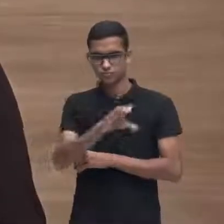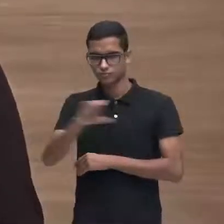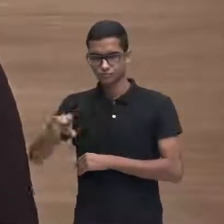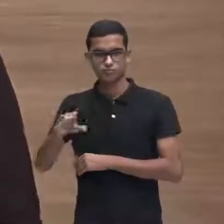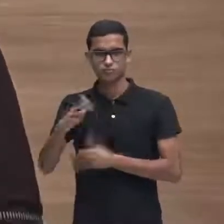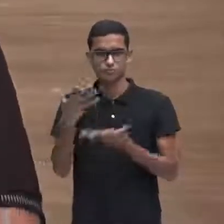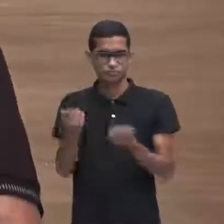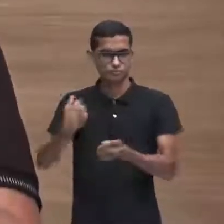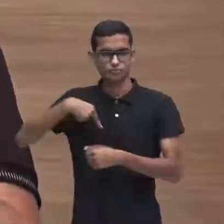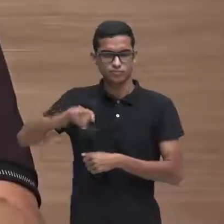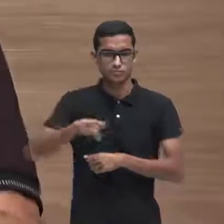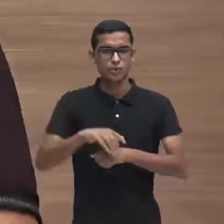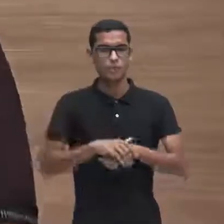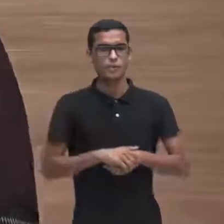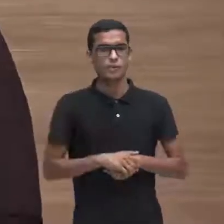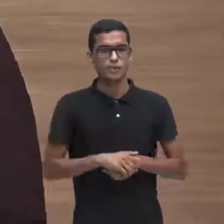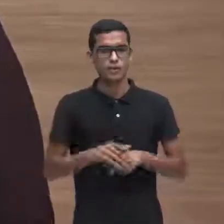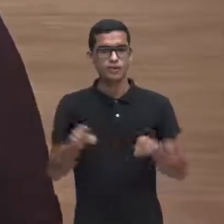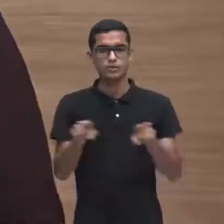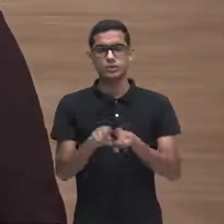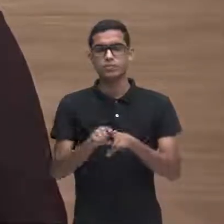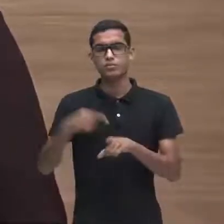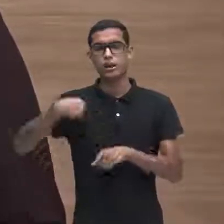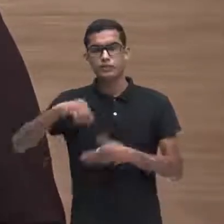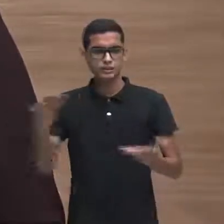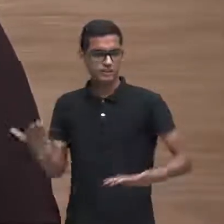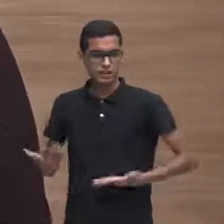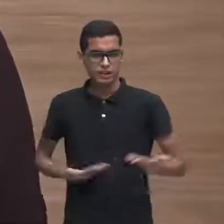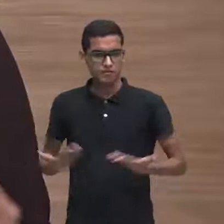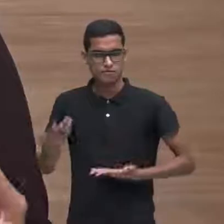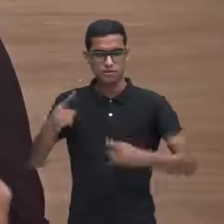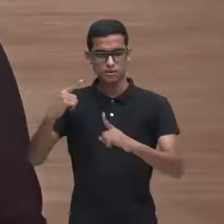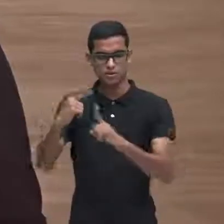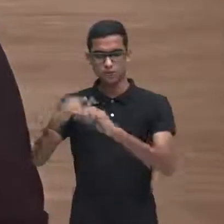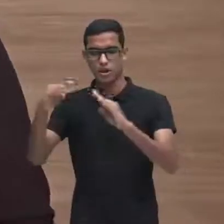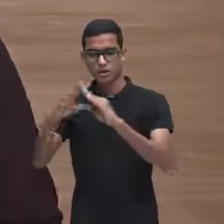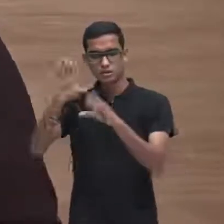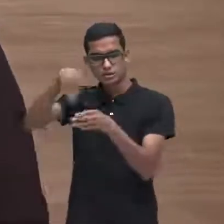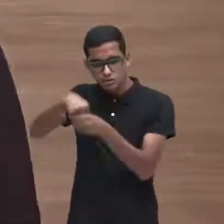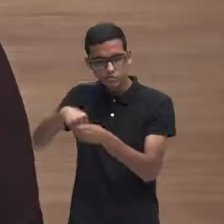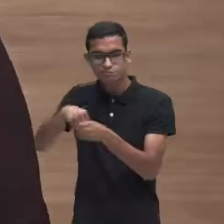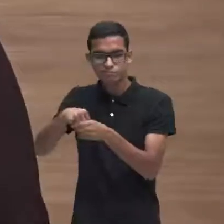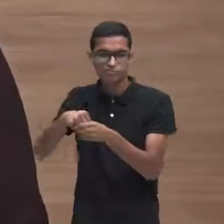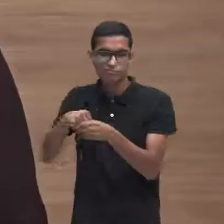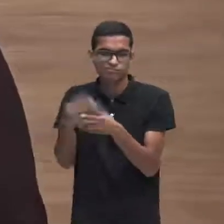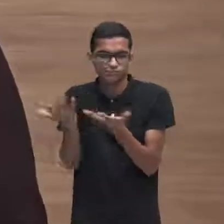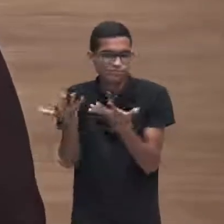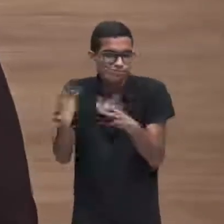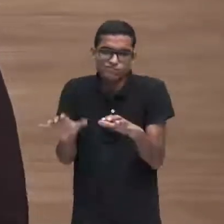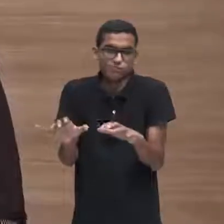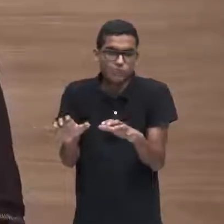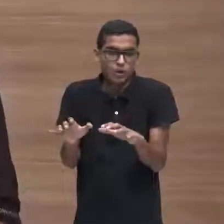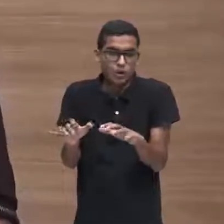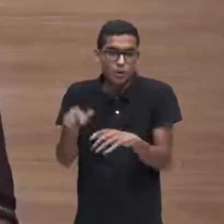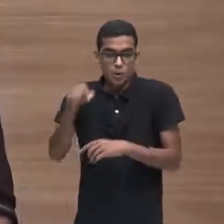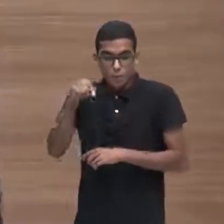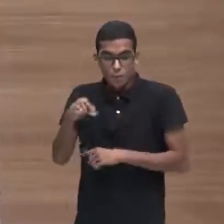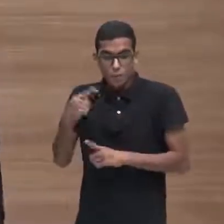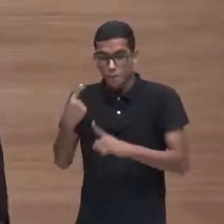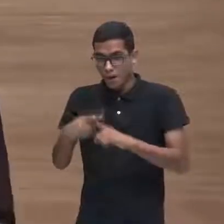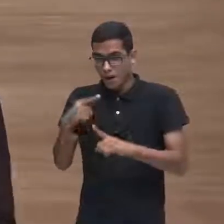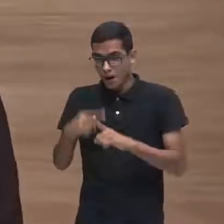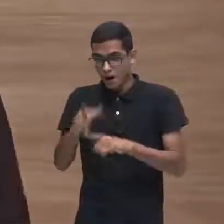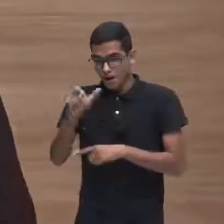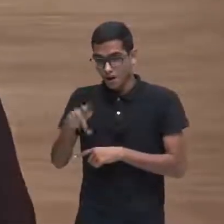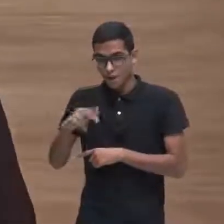é? para ser coroinha porque o rosto dele estava nós